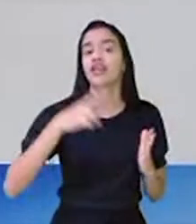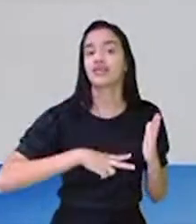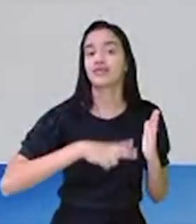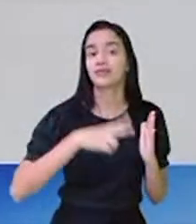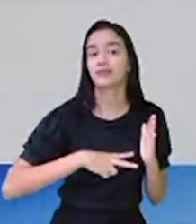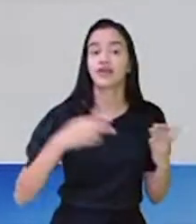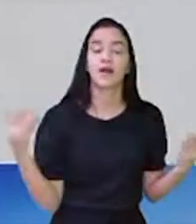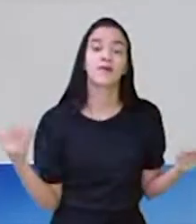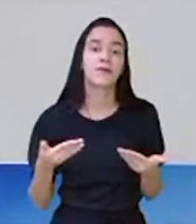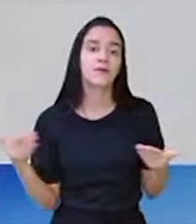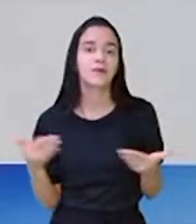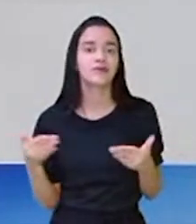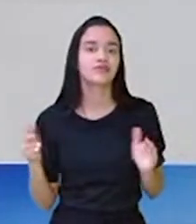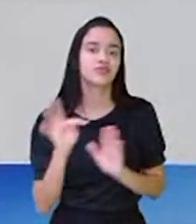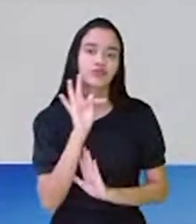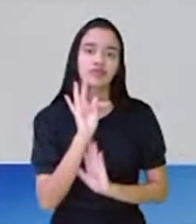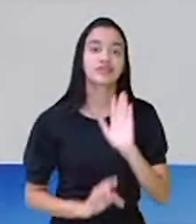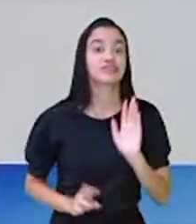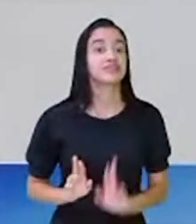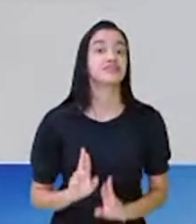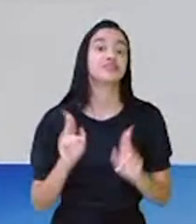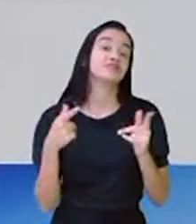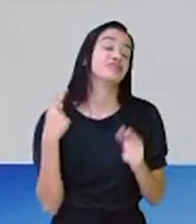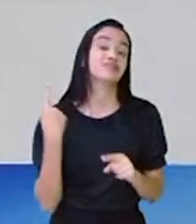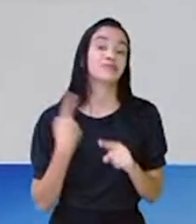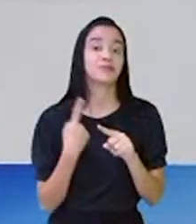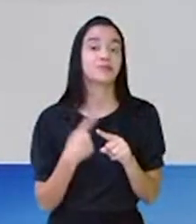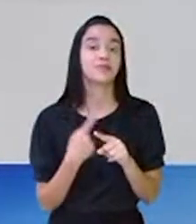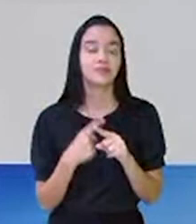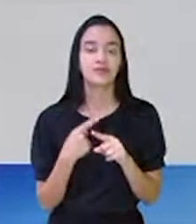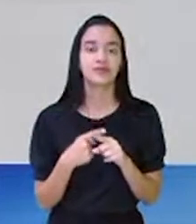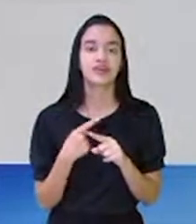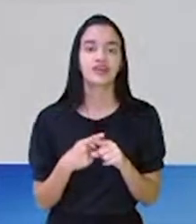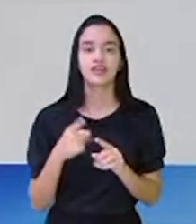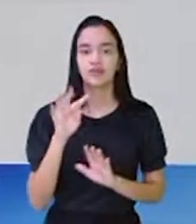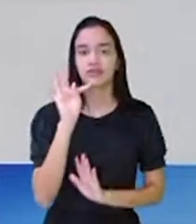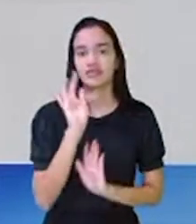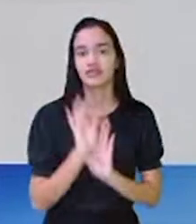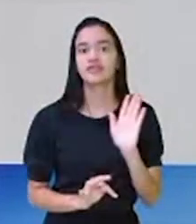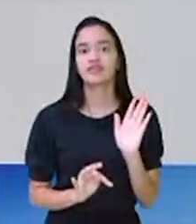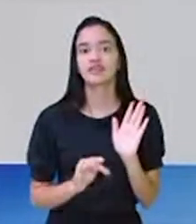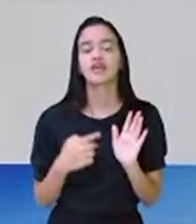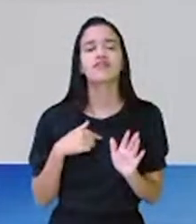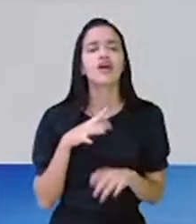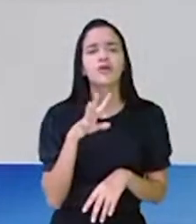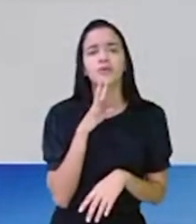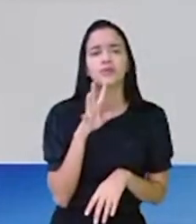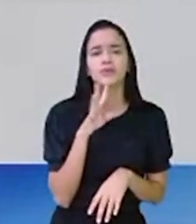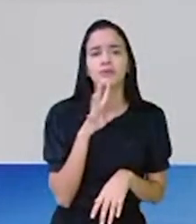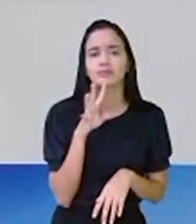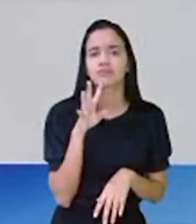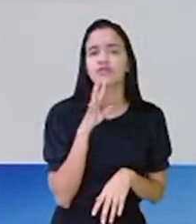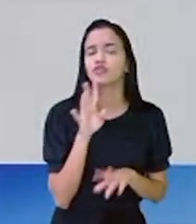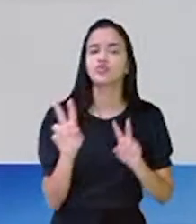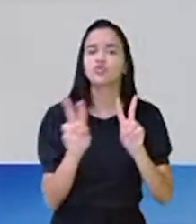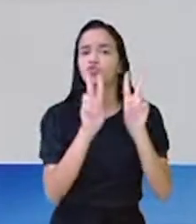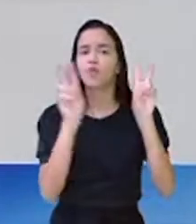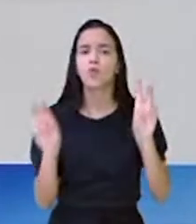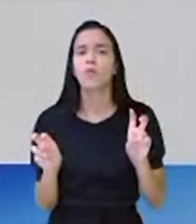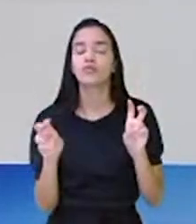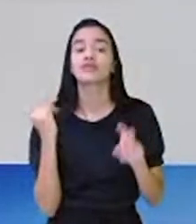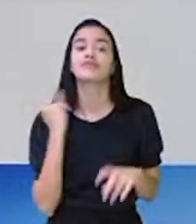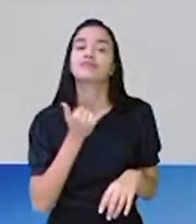Hoje, eu trouxe um texto diferente. Por quê? Porque nesse texto, a gente vai conhecer um pouquinho sobre